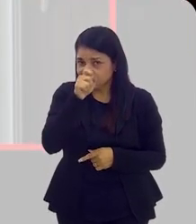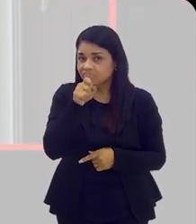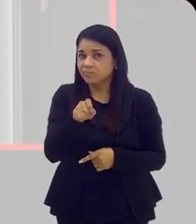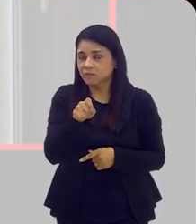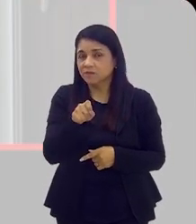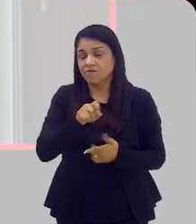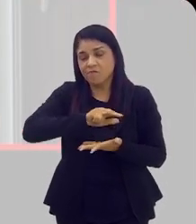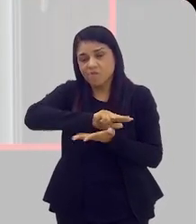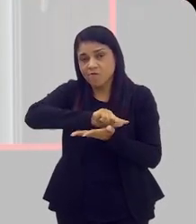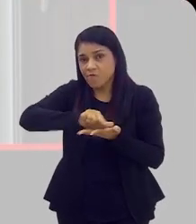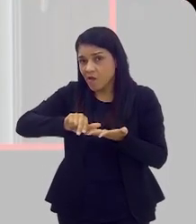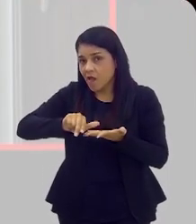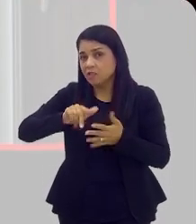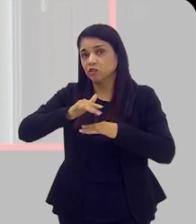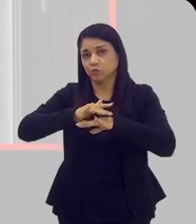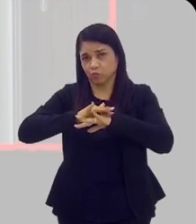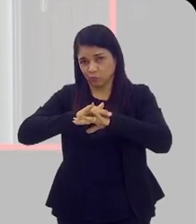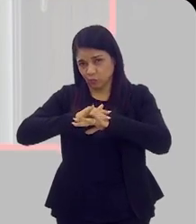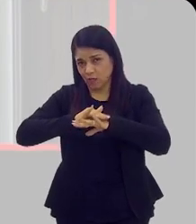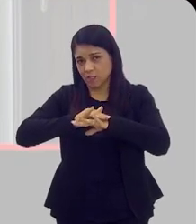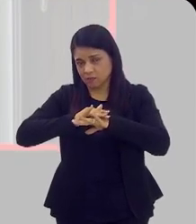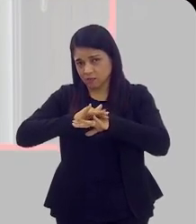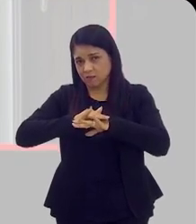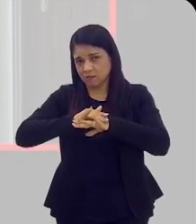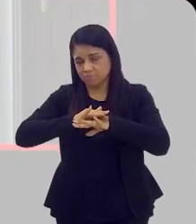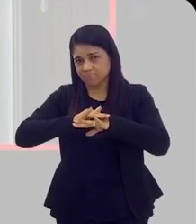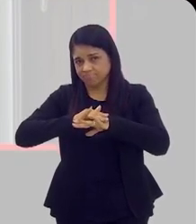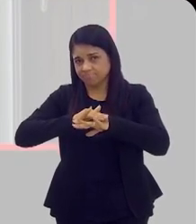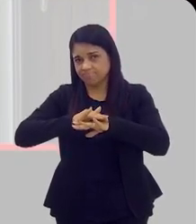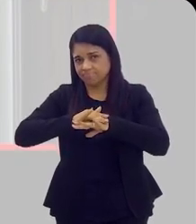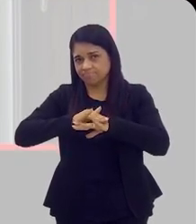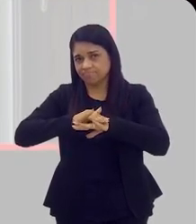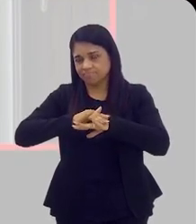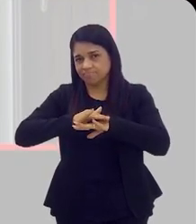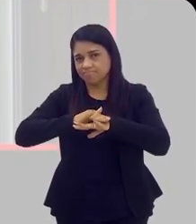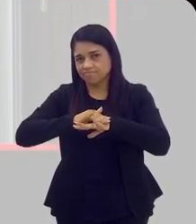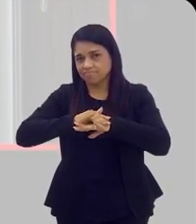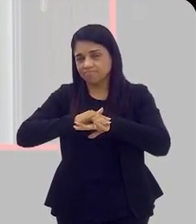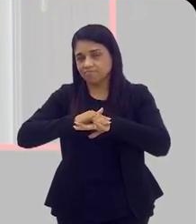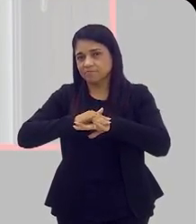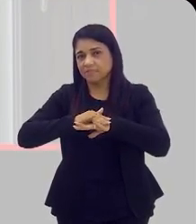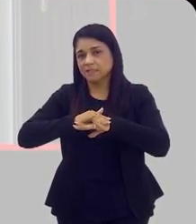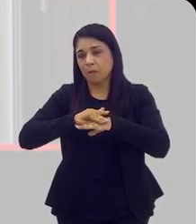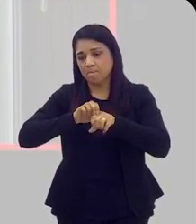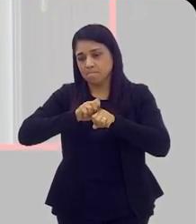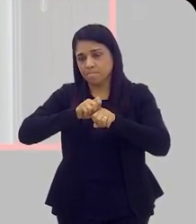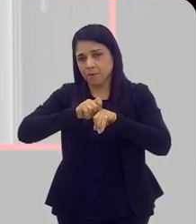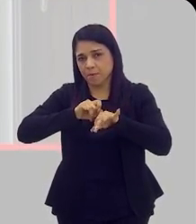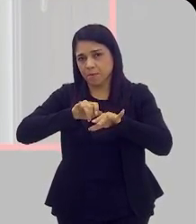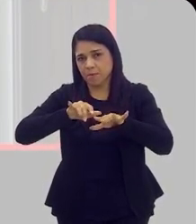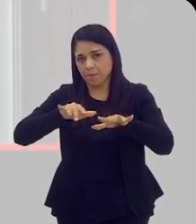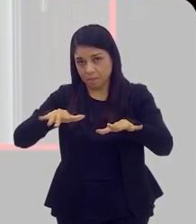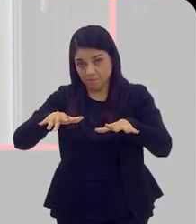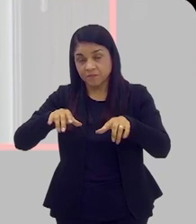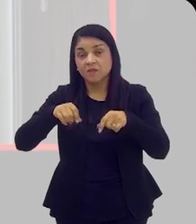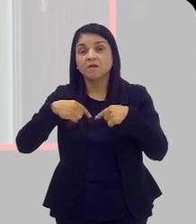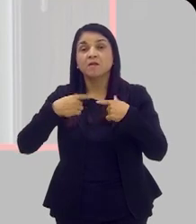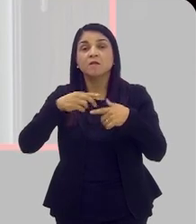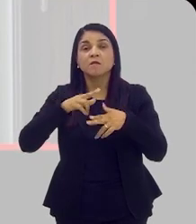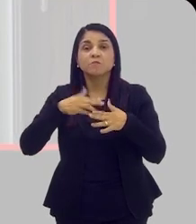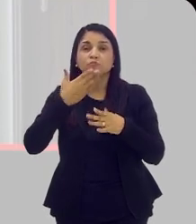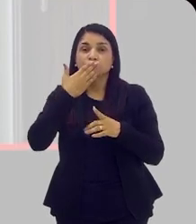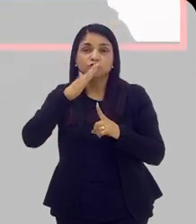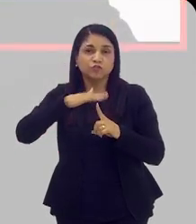que uma série de doenças acabam sendo aceleradas, induzidas por esse